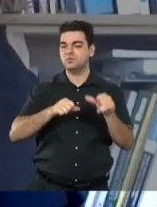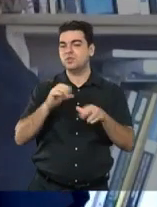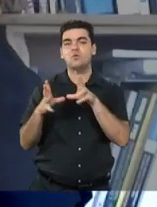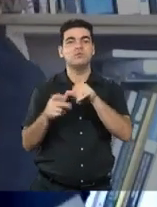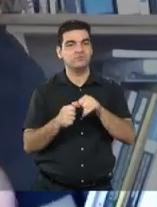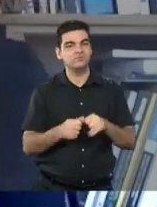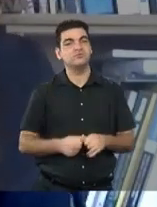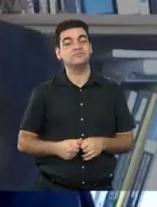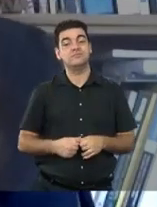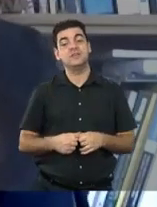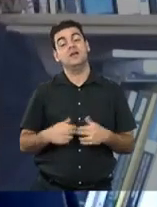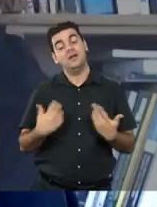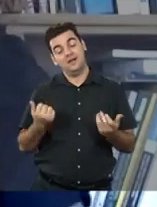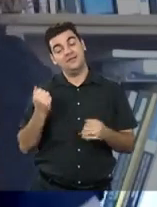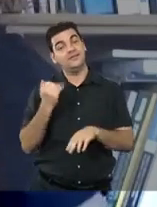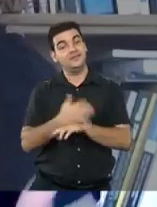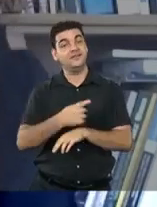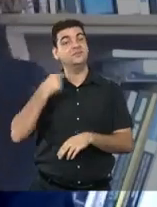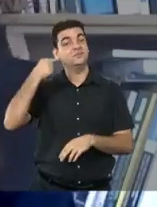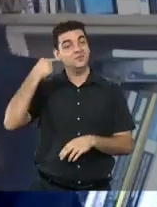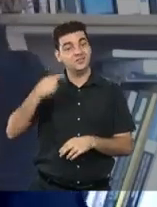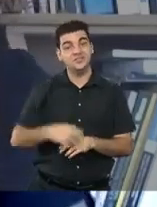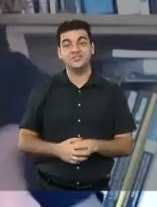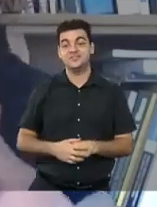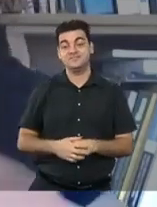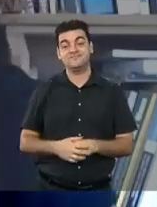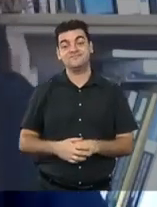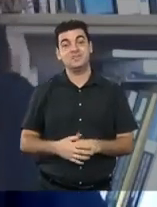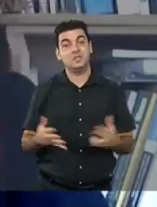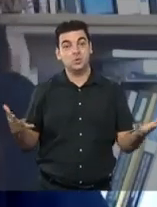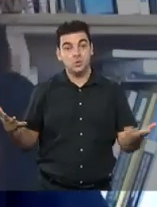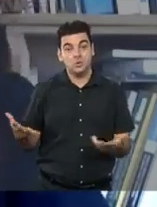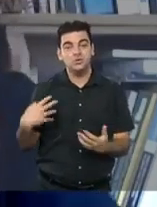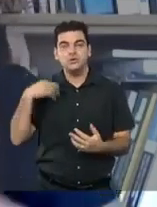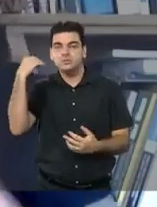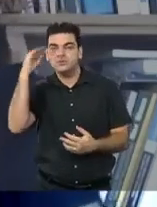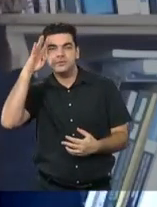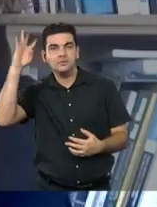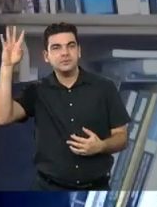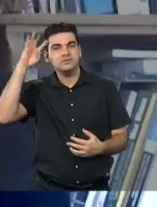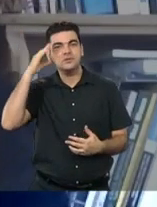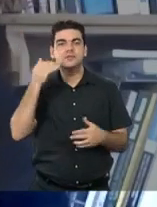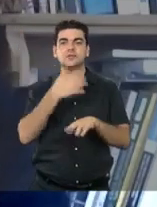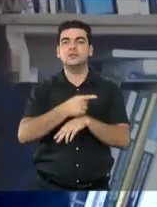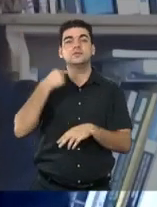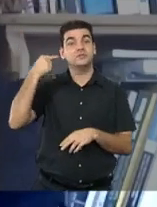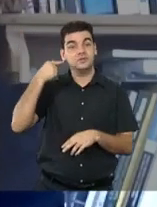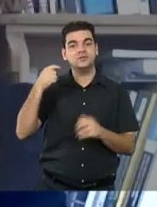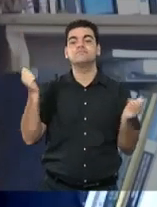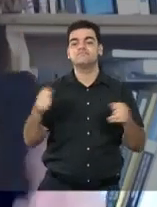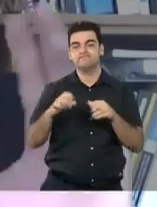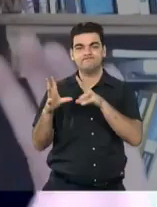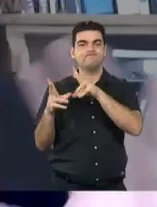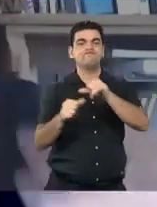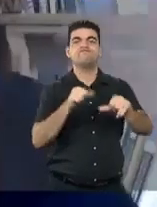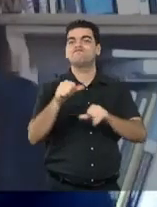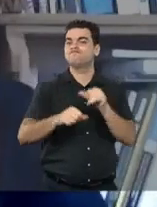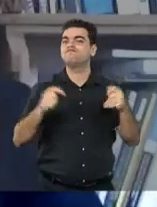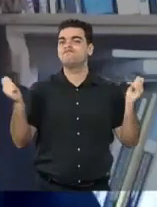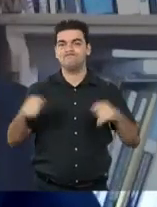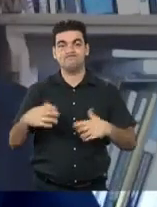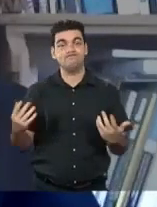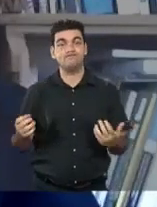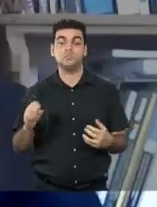Então, eu acabei indo para a política para entender que urge usar os privilégios que tem para transformações profundas da sociedade, ou para